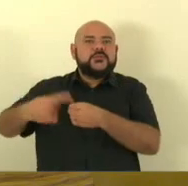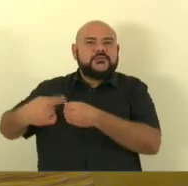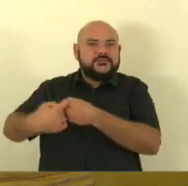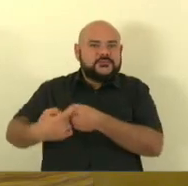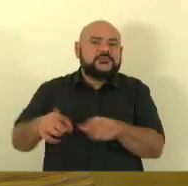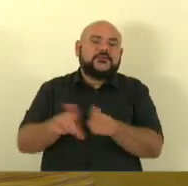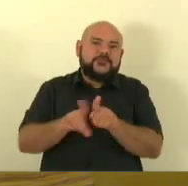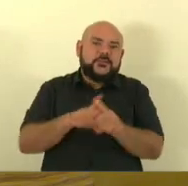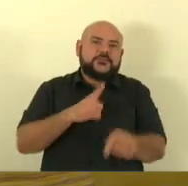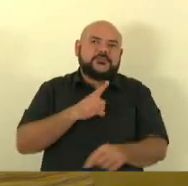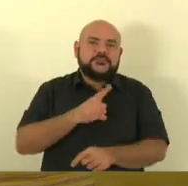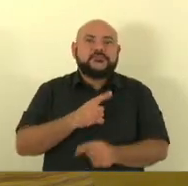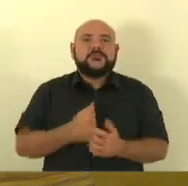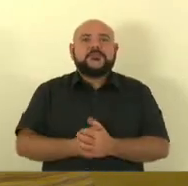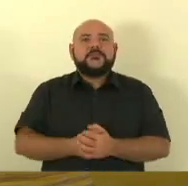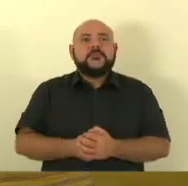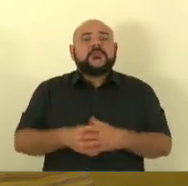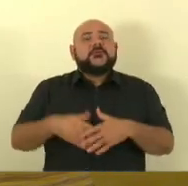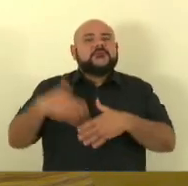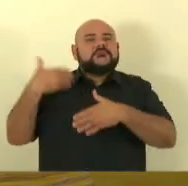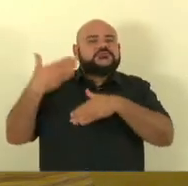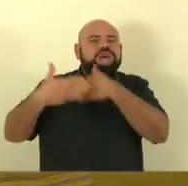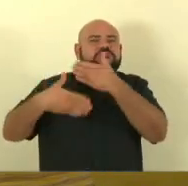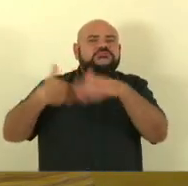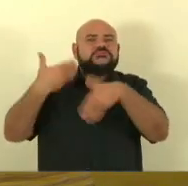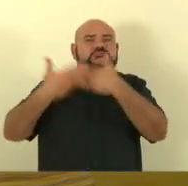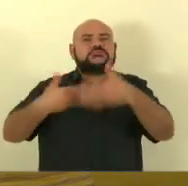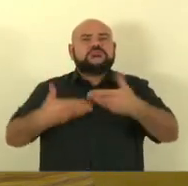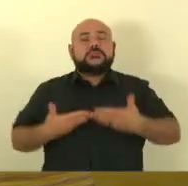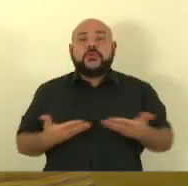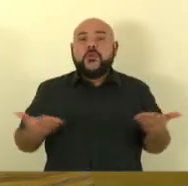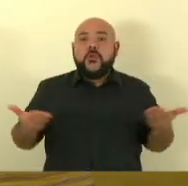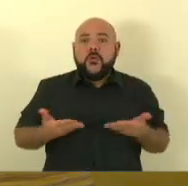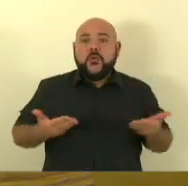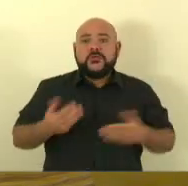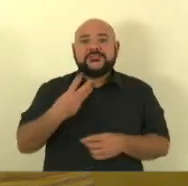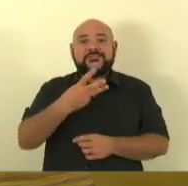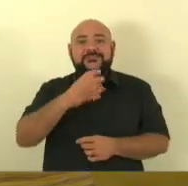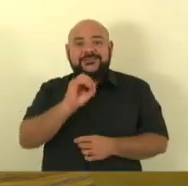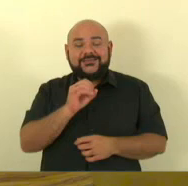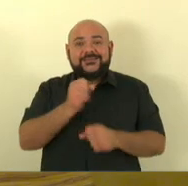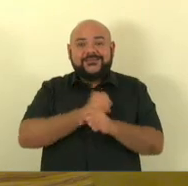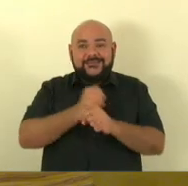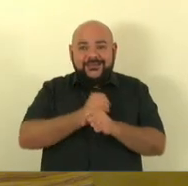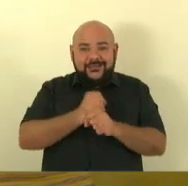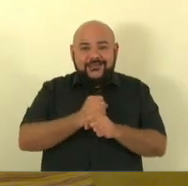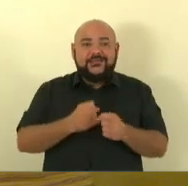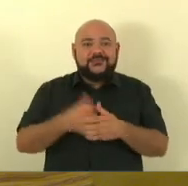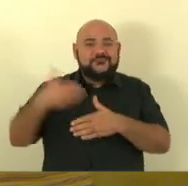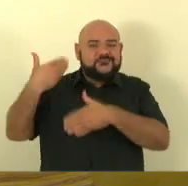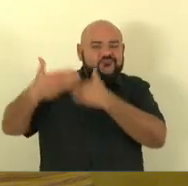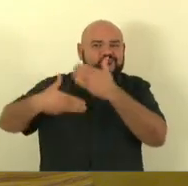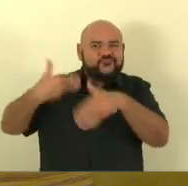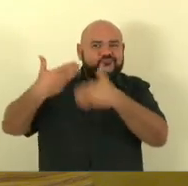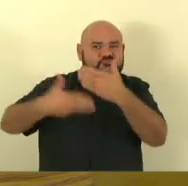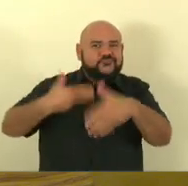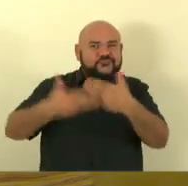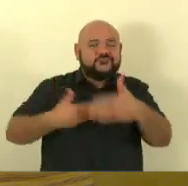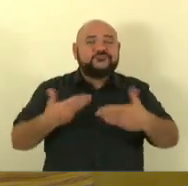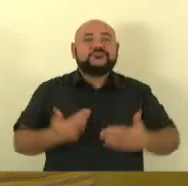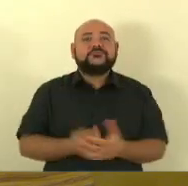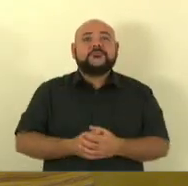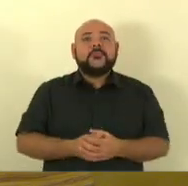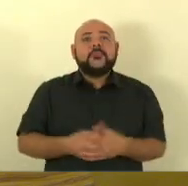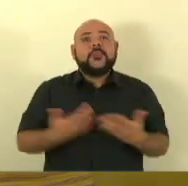E os tempos passaram, e hoje, 30 anos após nós termos ingressado na Polícia Militar, nós